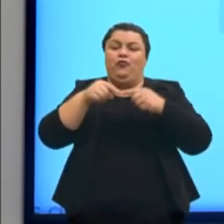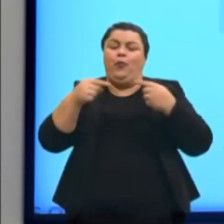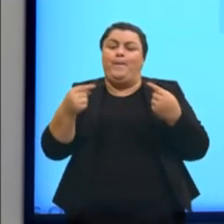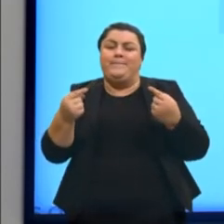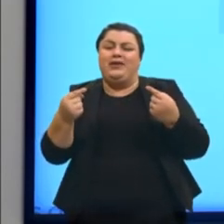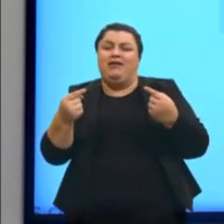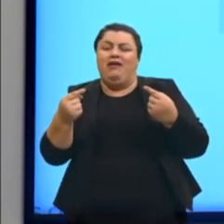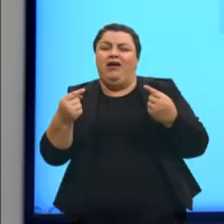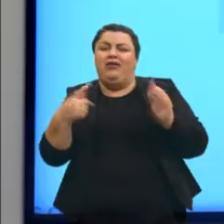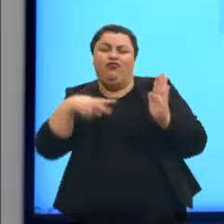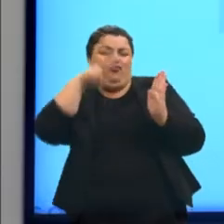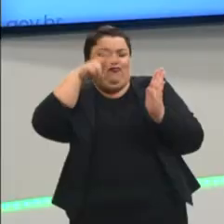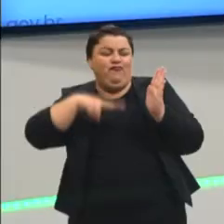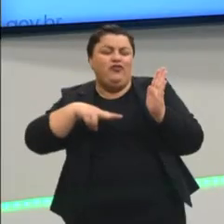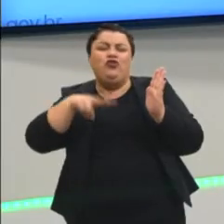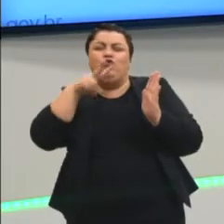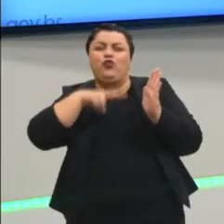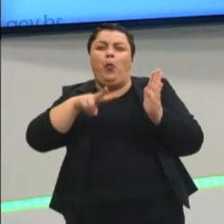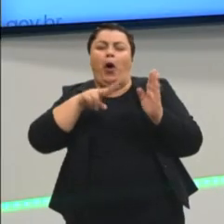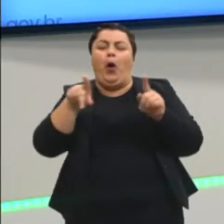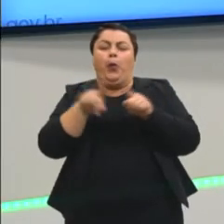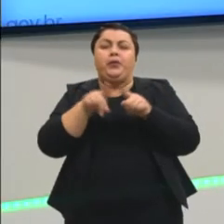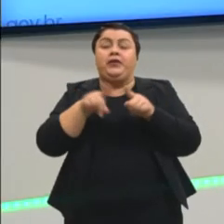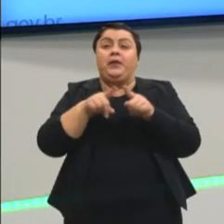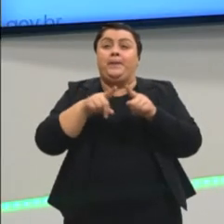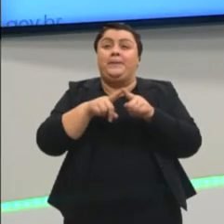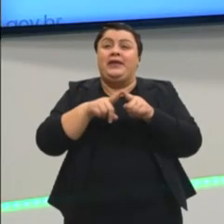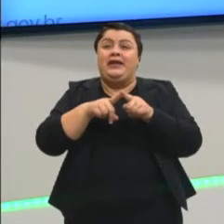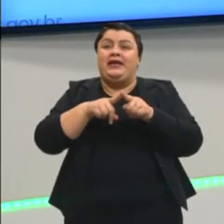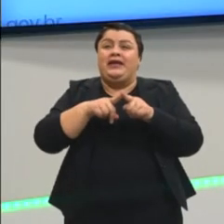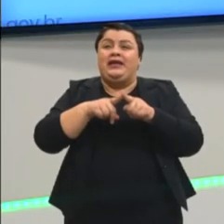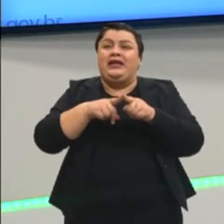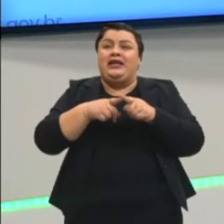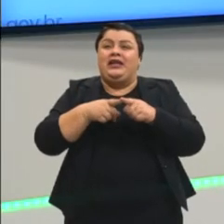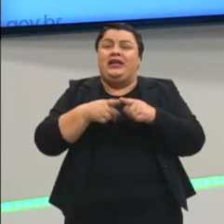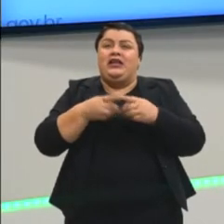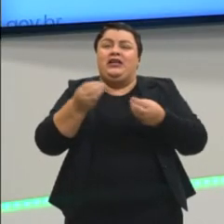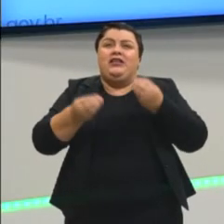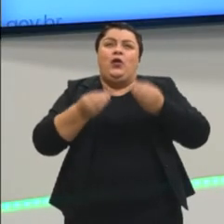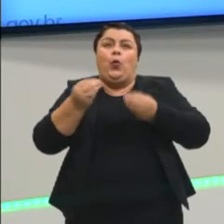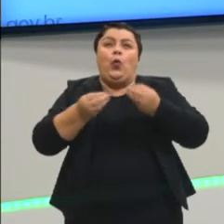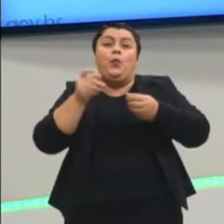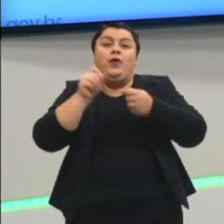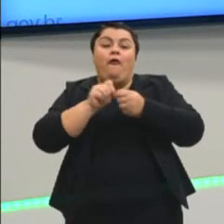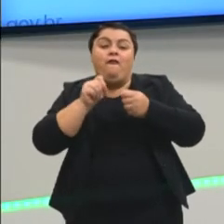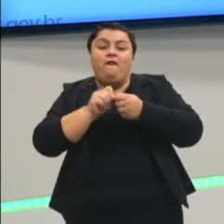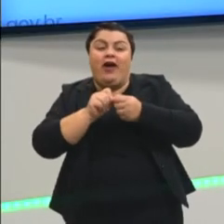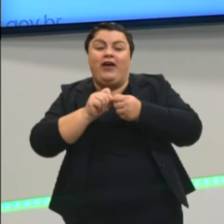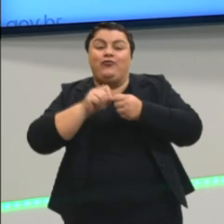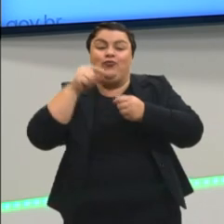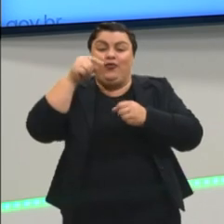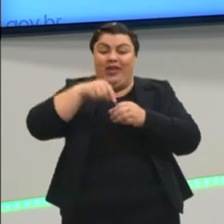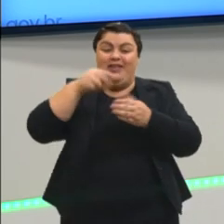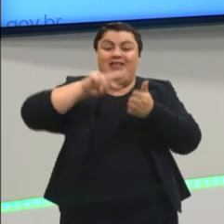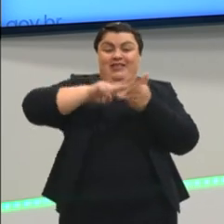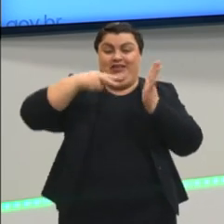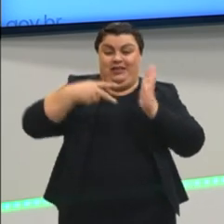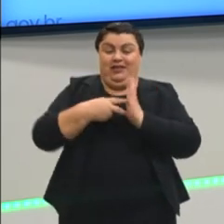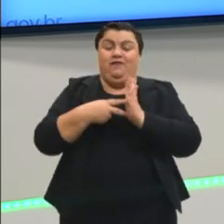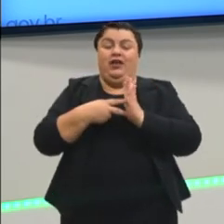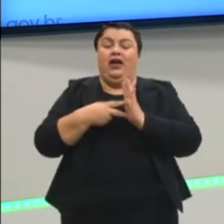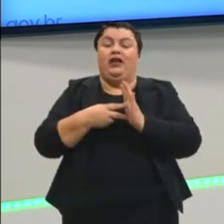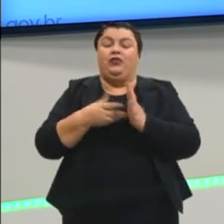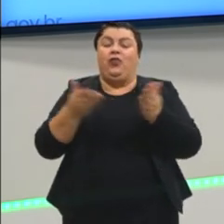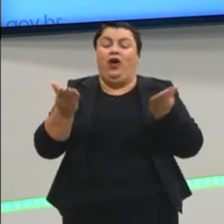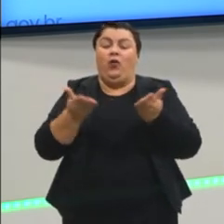e ela tem uma ênfase na expressão. O que é isso? Em como eu produzo esse significado. Já o texto